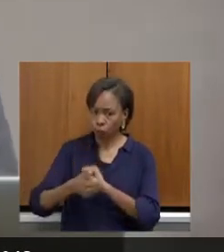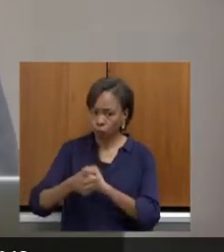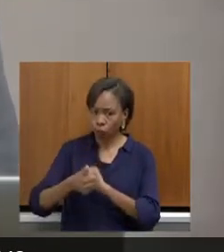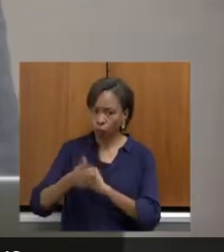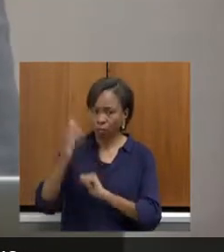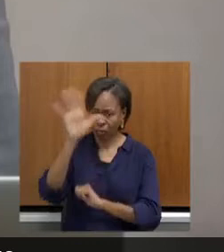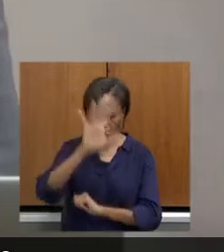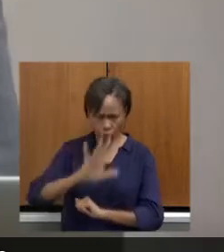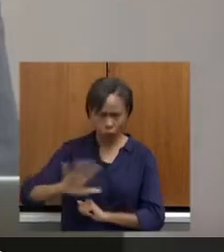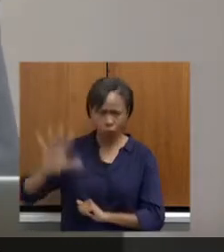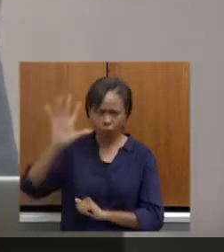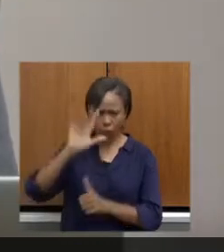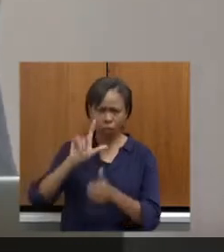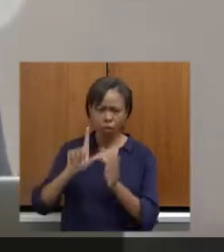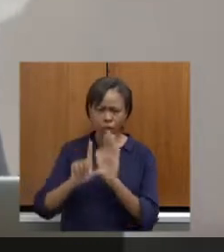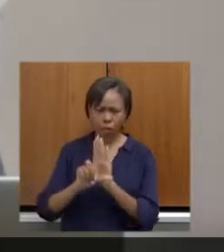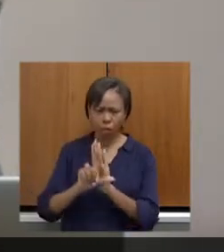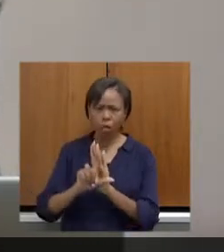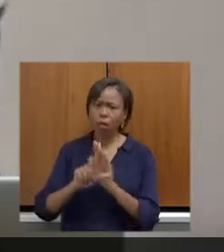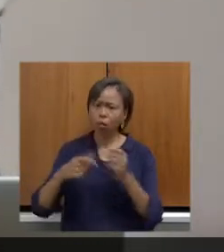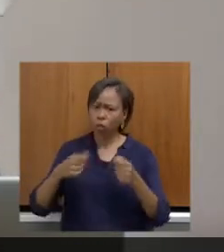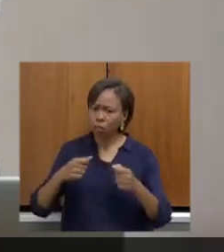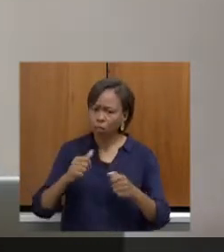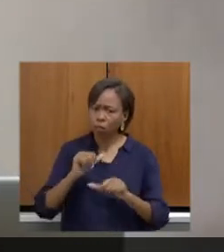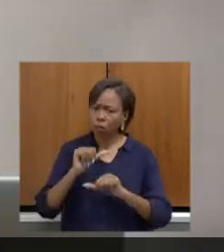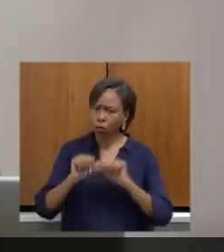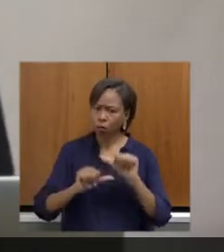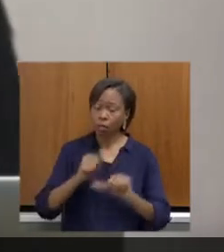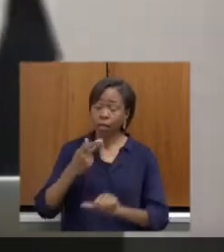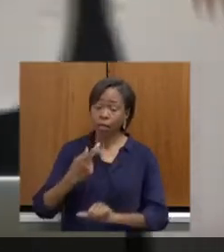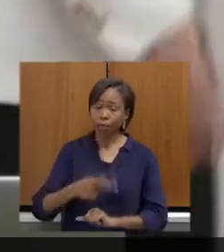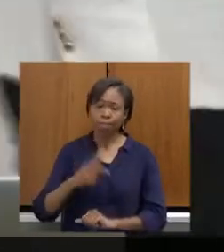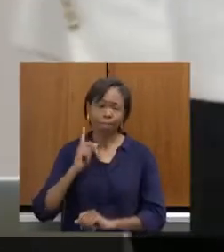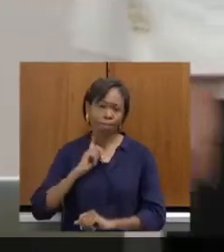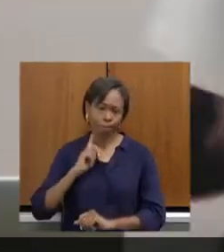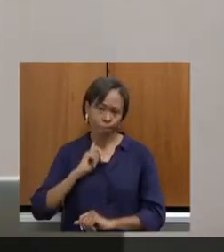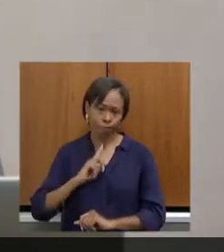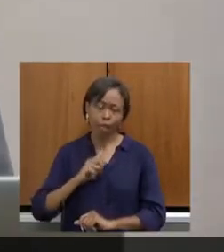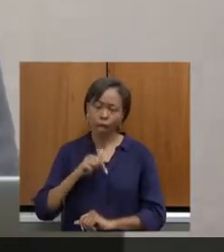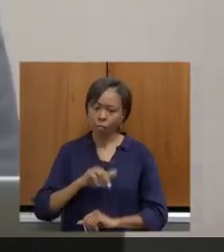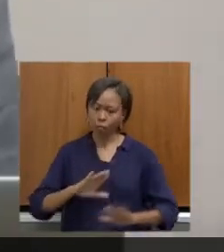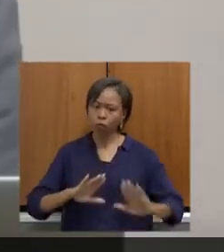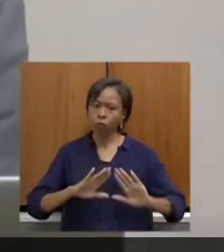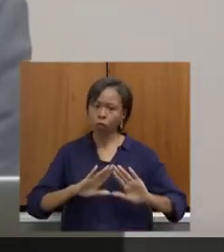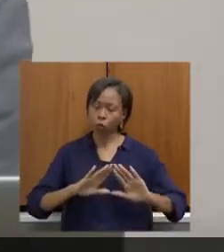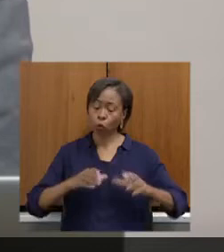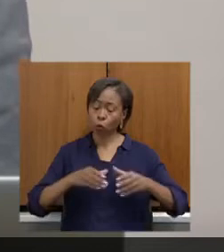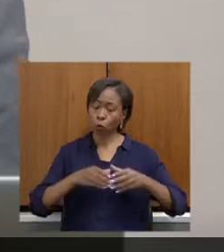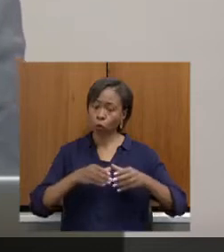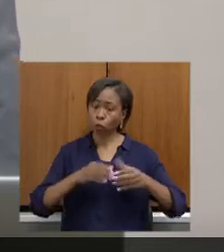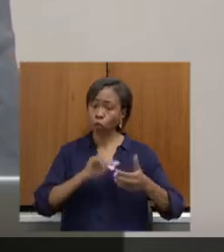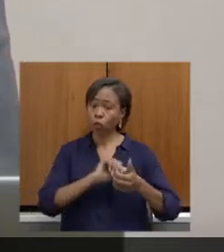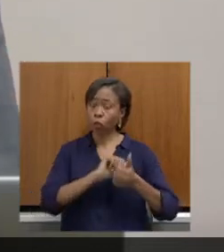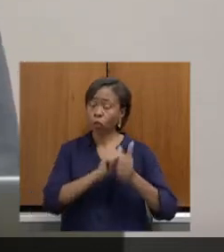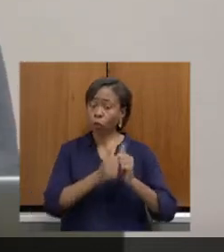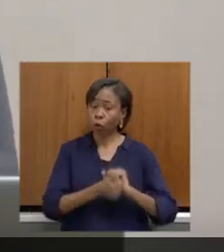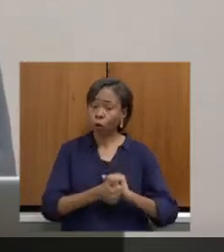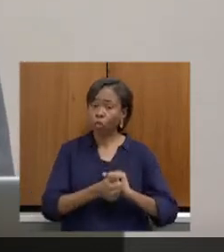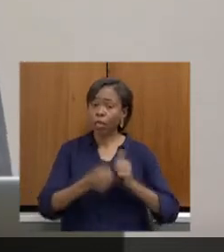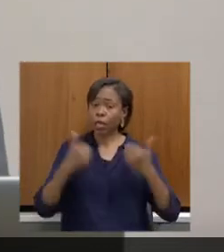ímpeto nesse nível em Minas Gerais. Contem com essa comissão, aqui é a Comissão de Esporte, Lazio e Juventude,